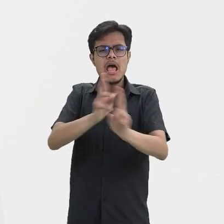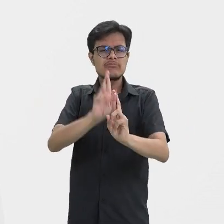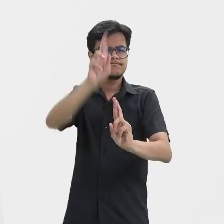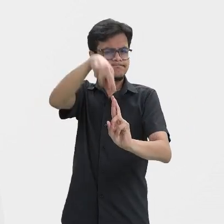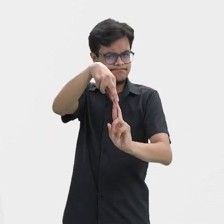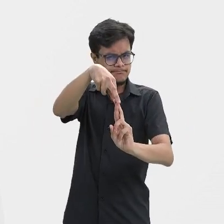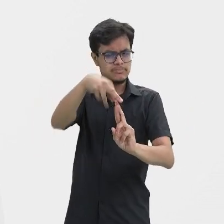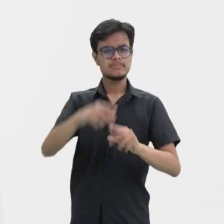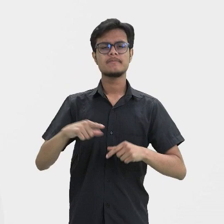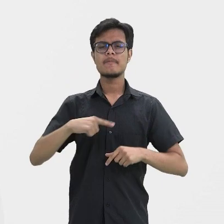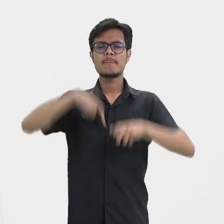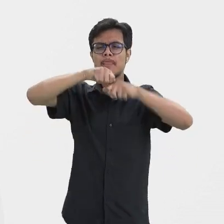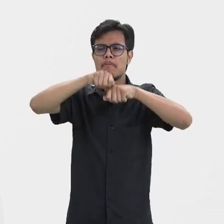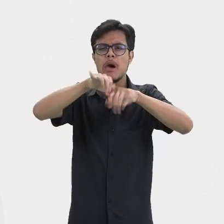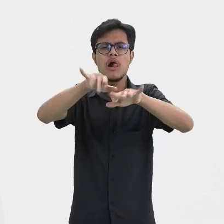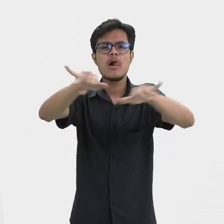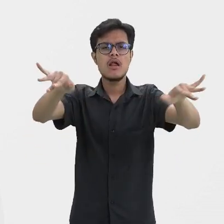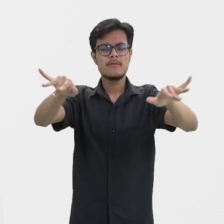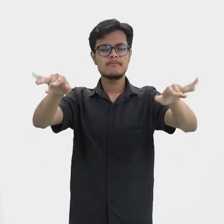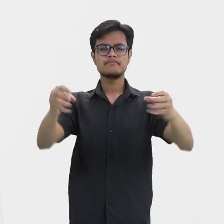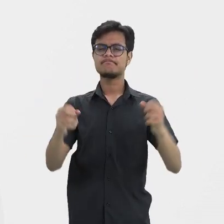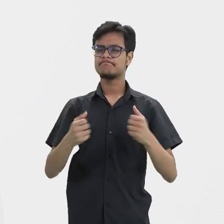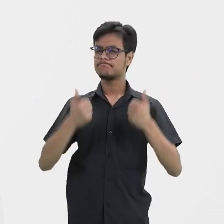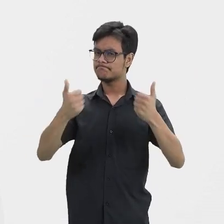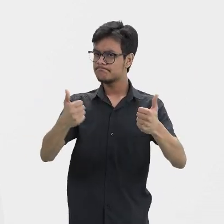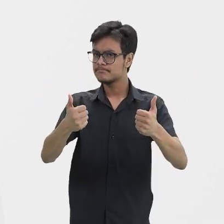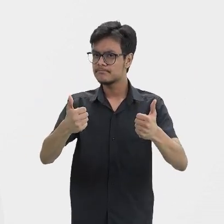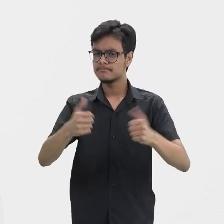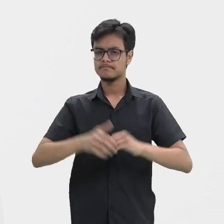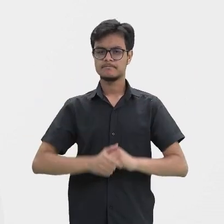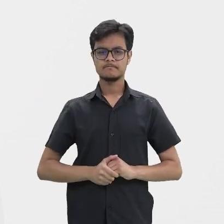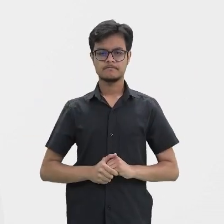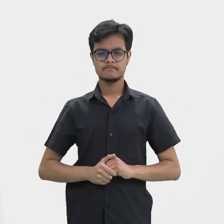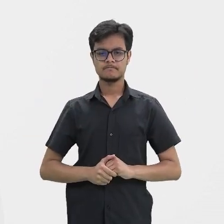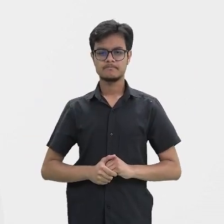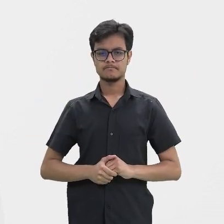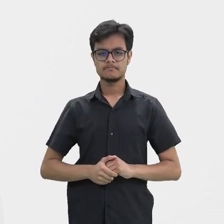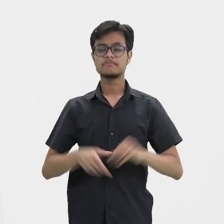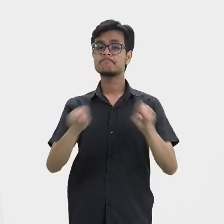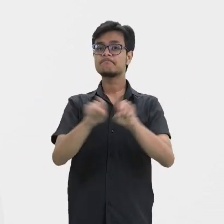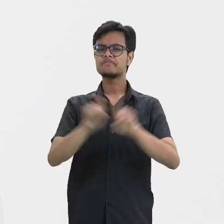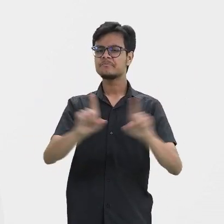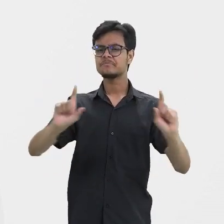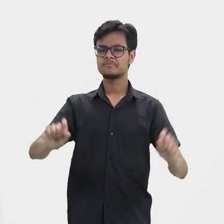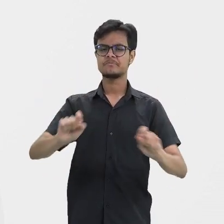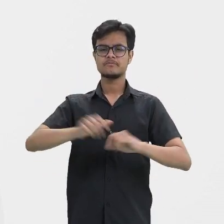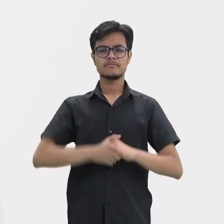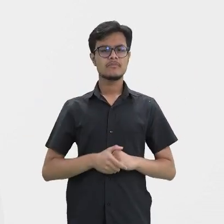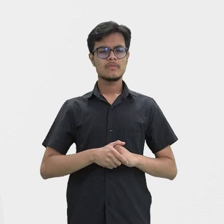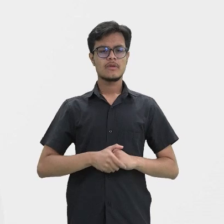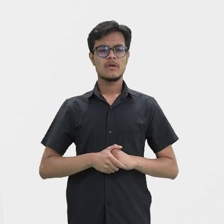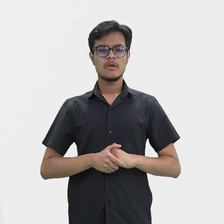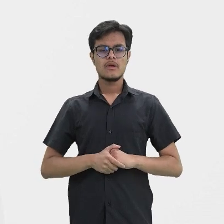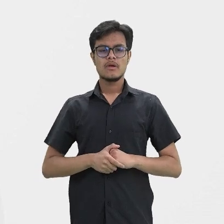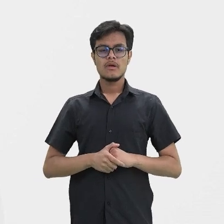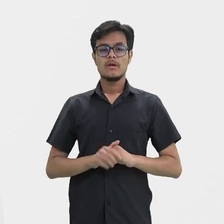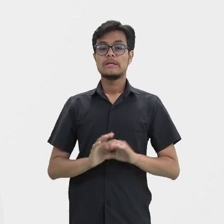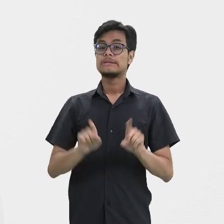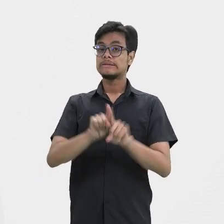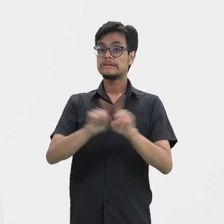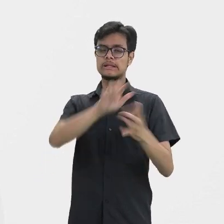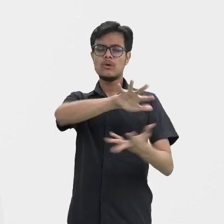como uma forma de, de certa forma, como um transmissor, tá? Doenças de veiculação hídrica,